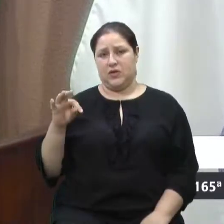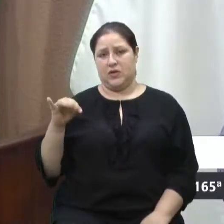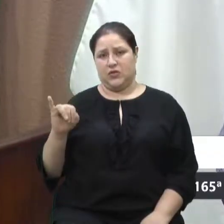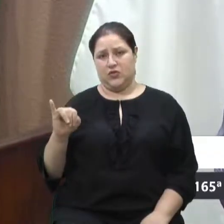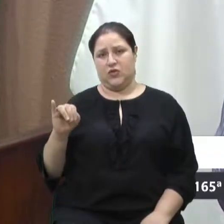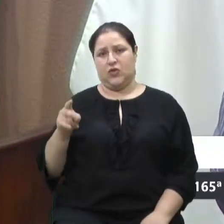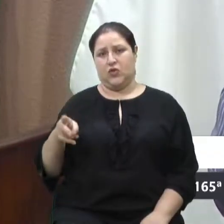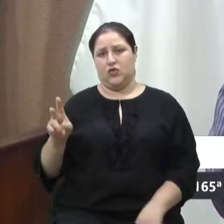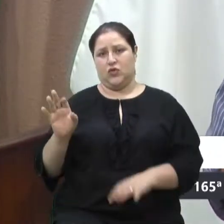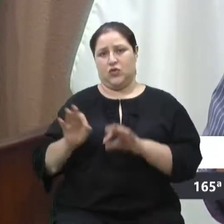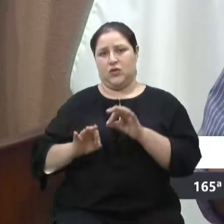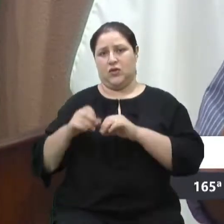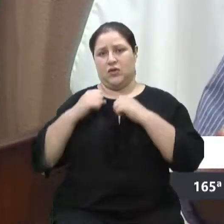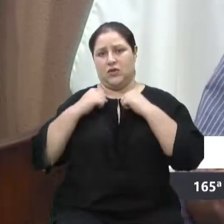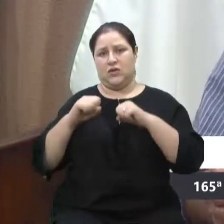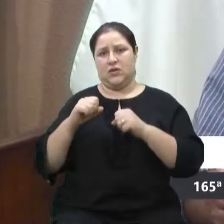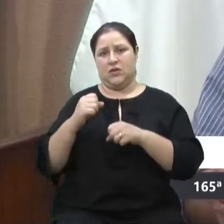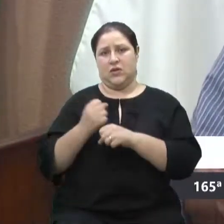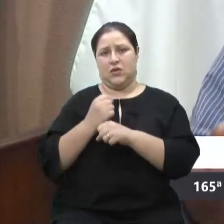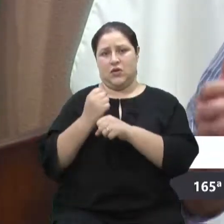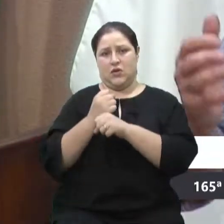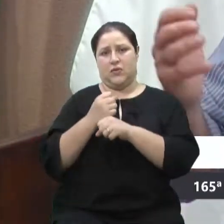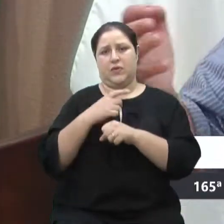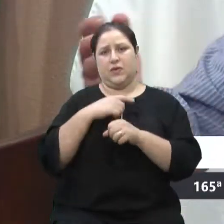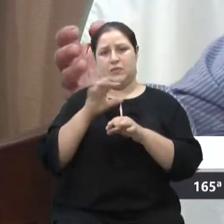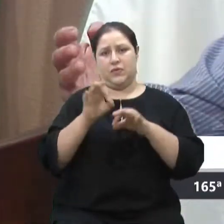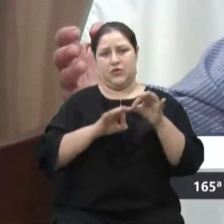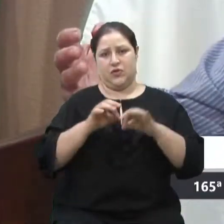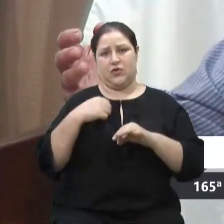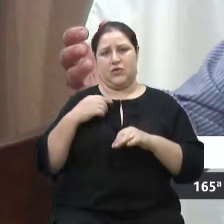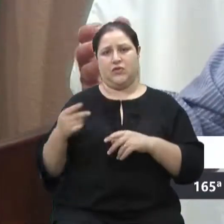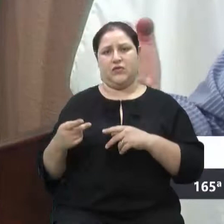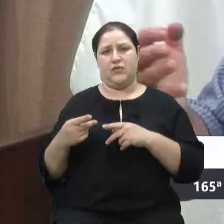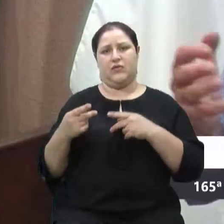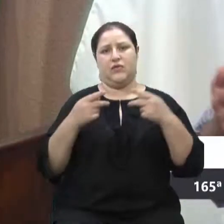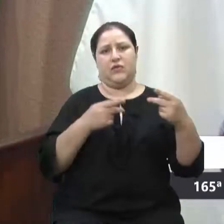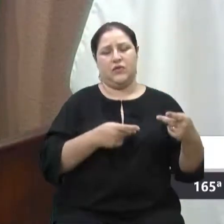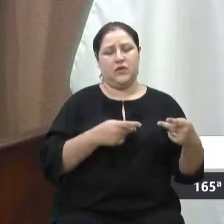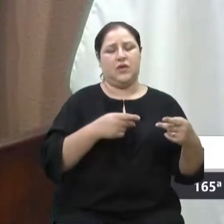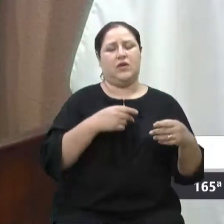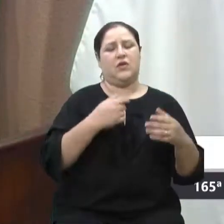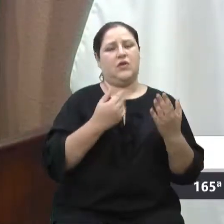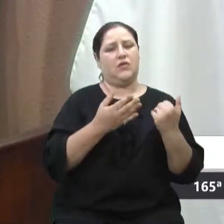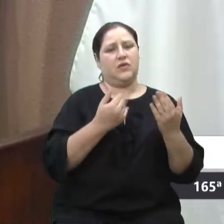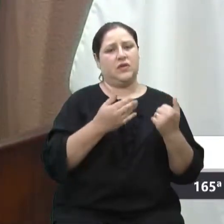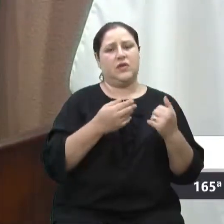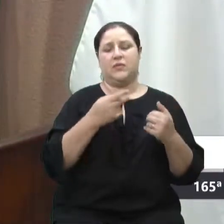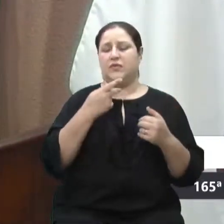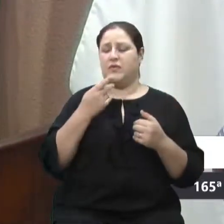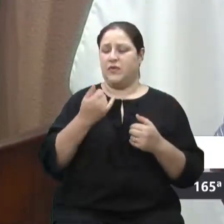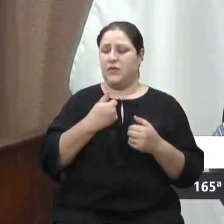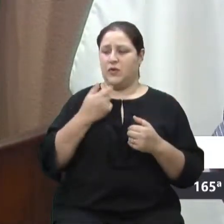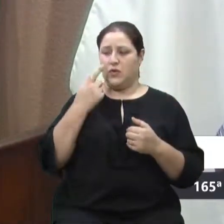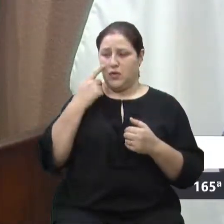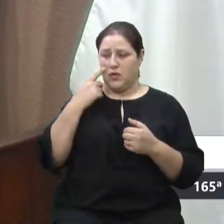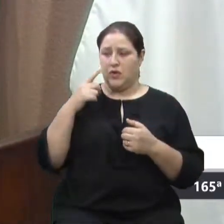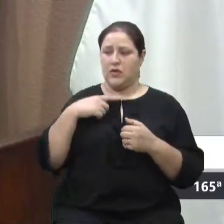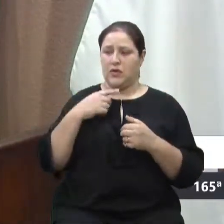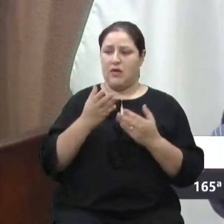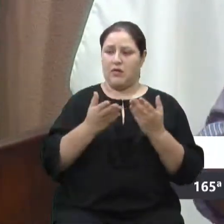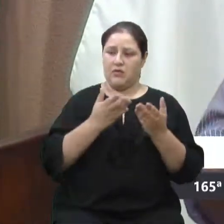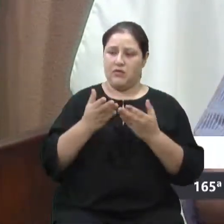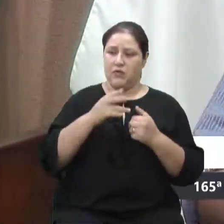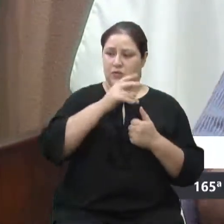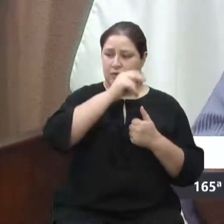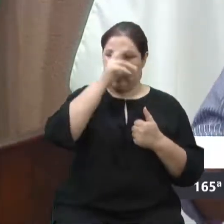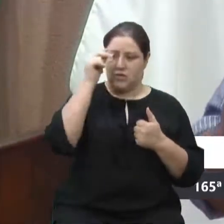ele. Olha, D'Ambrós, atende um pouco na Prefeitura, atende um pouco aqui. Tá, mas e as